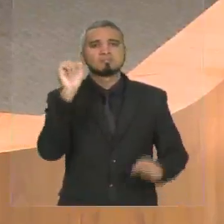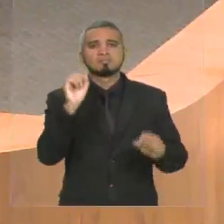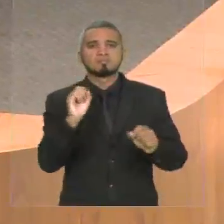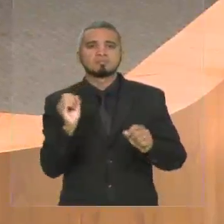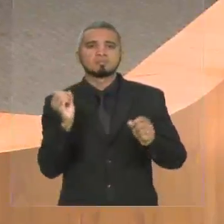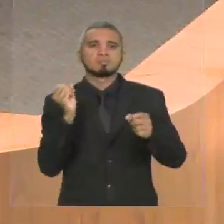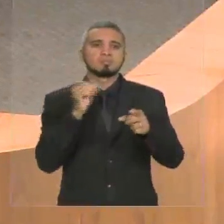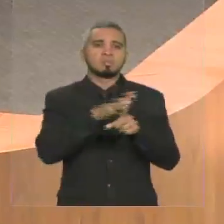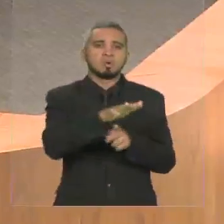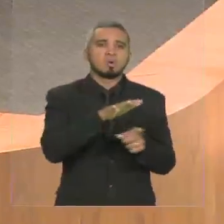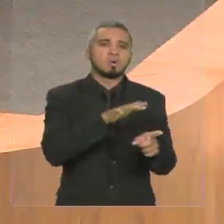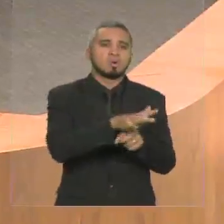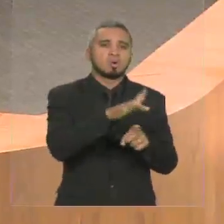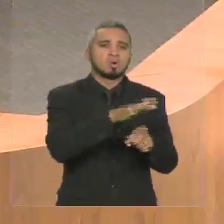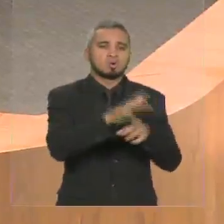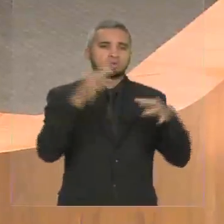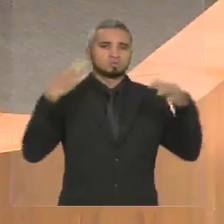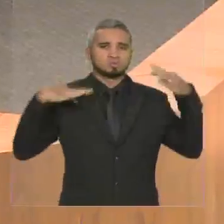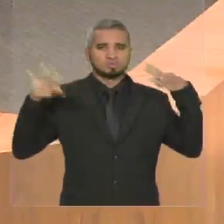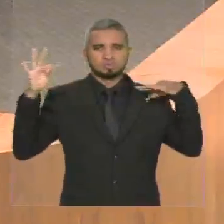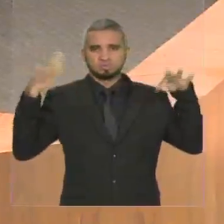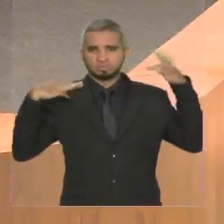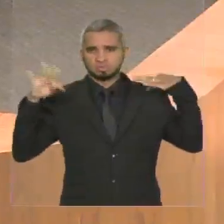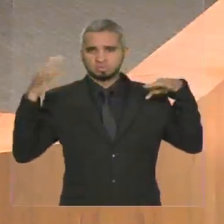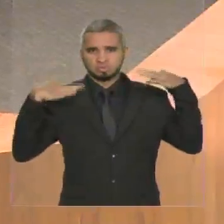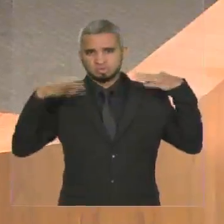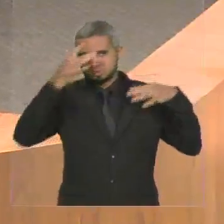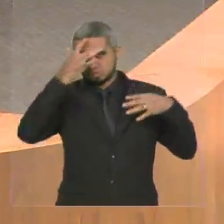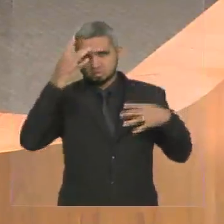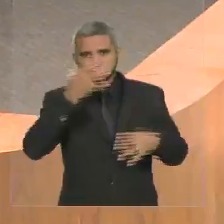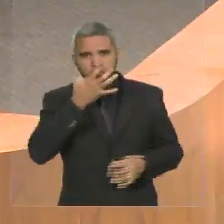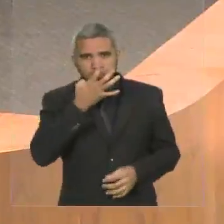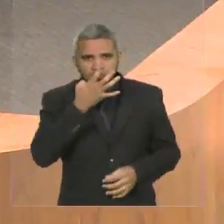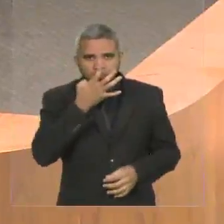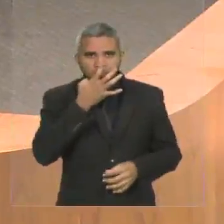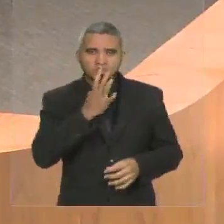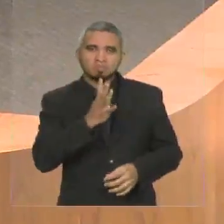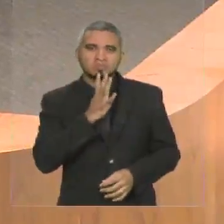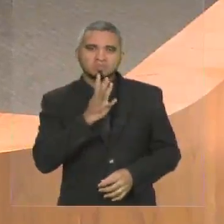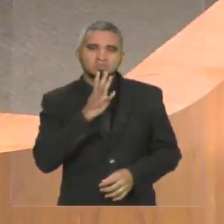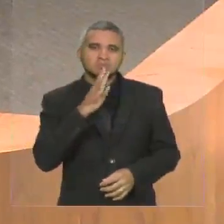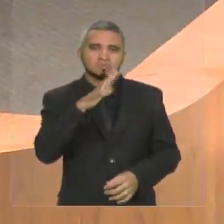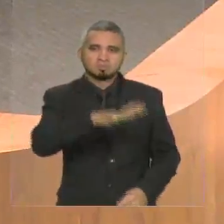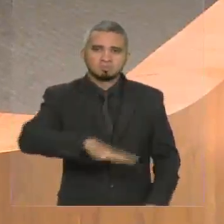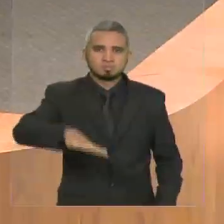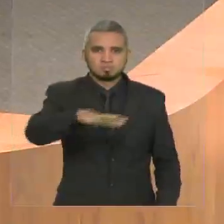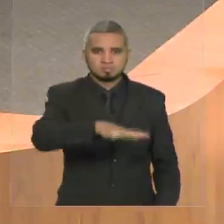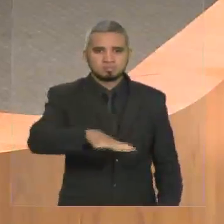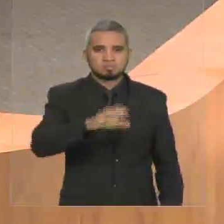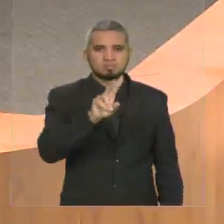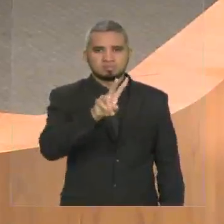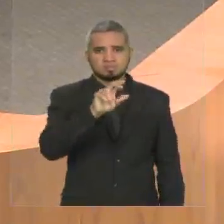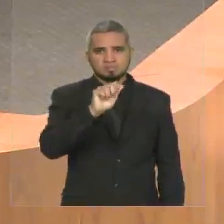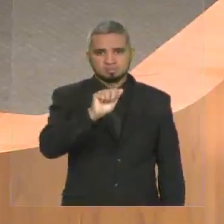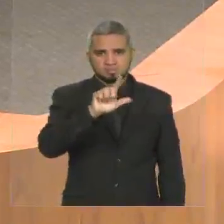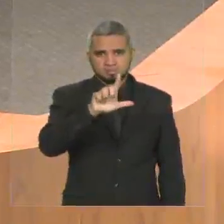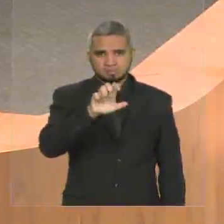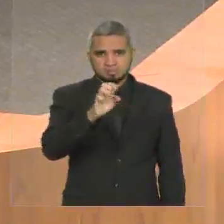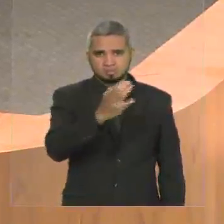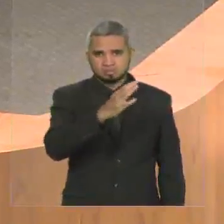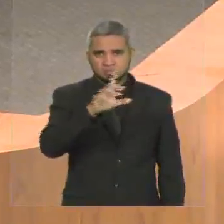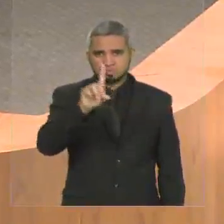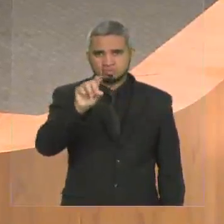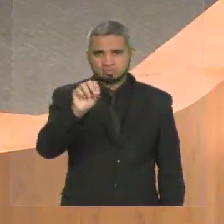turístico da região do Vale do Pindaré. E nós estamos solicitando ao governador Flávio Dino que, para reforçar